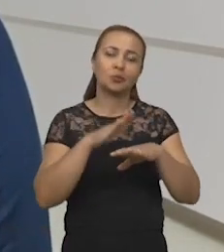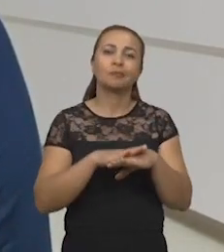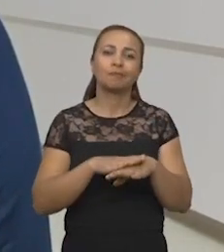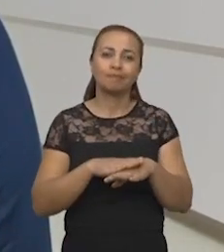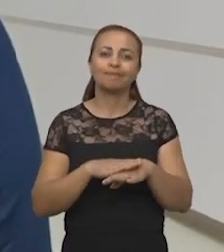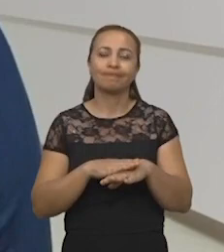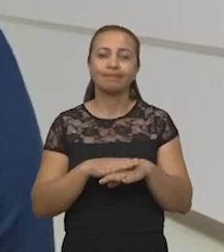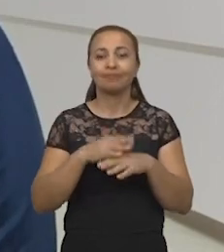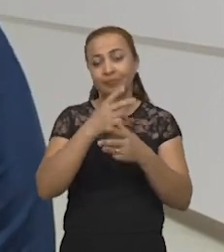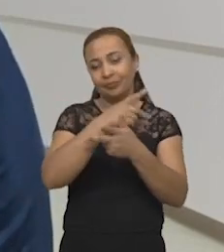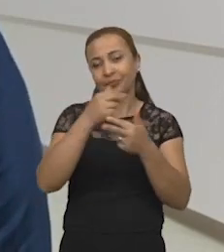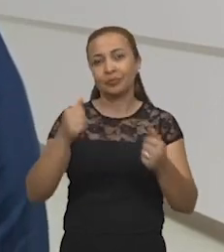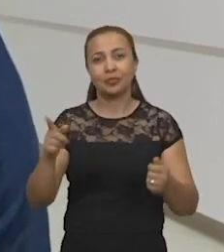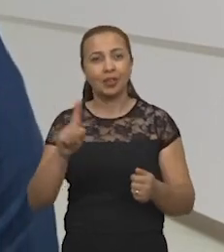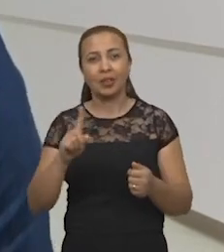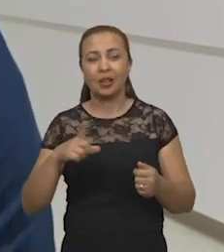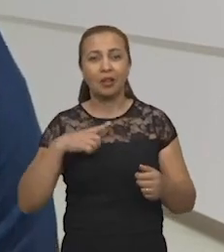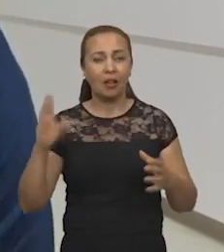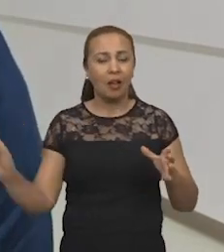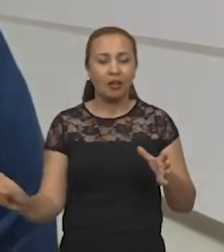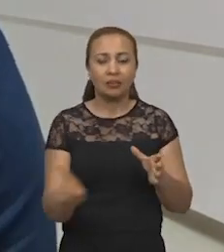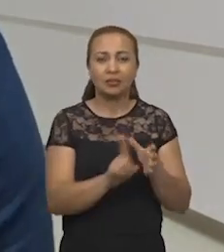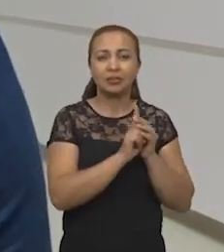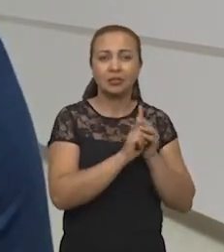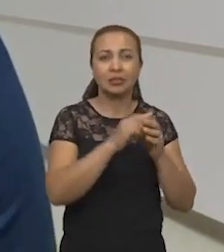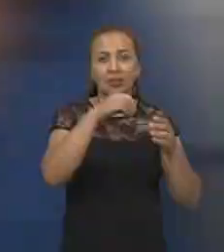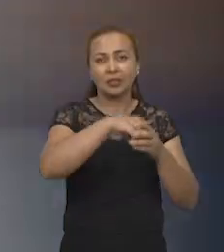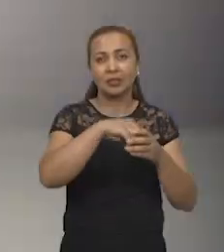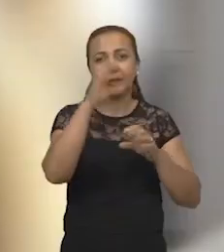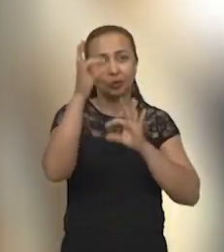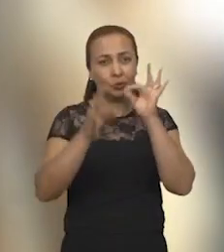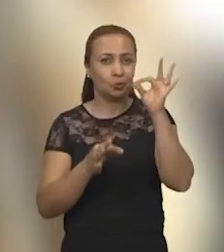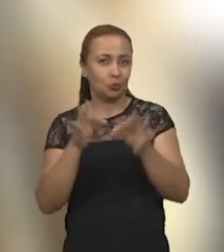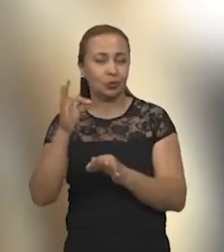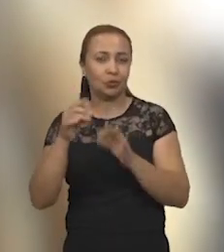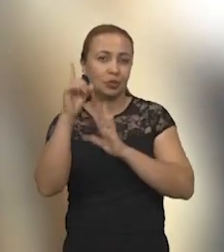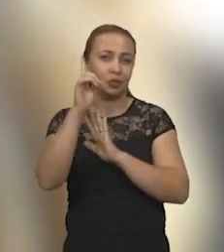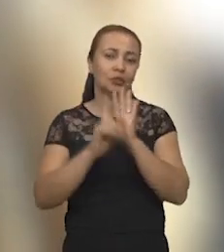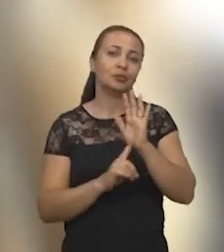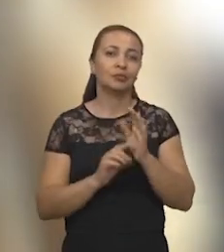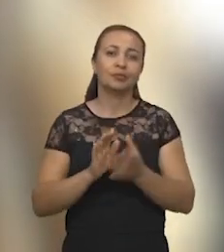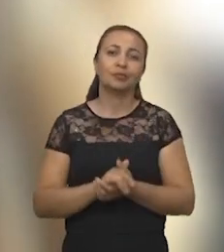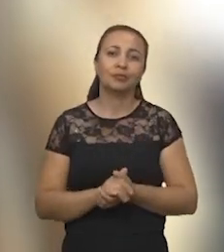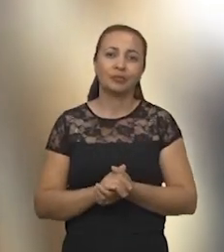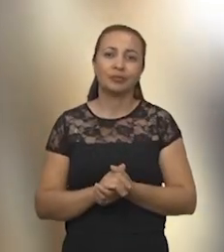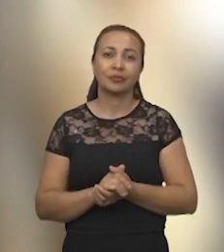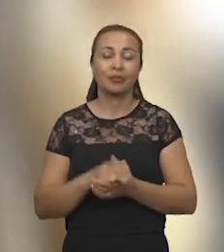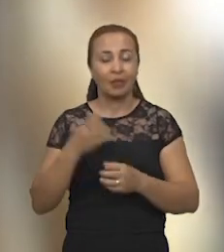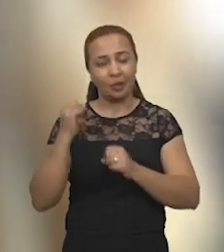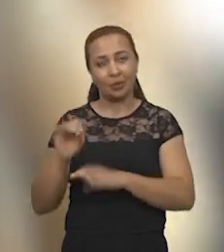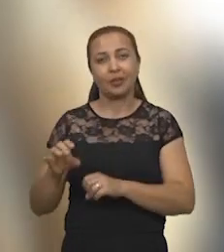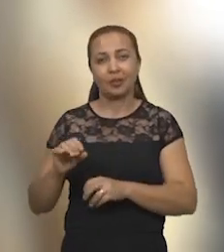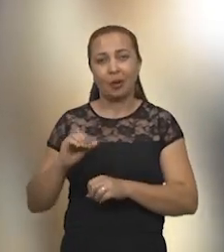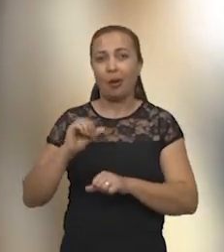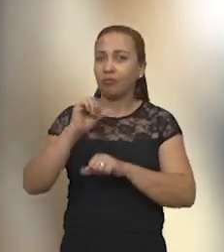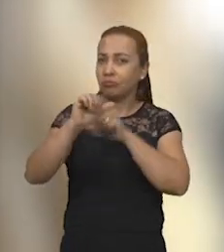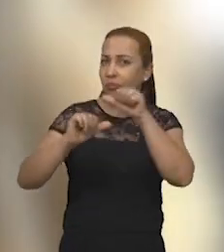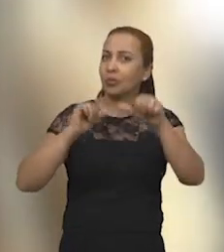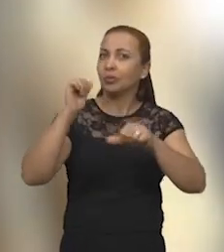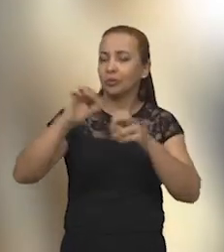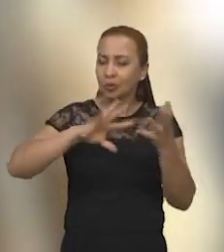muitas coisas que não estão inseridas no âmbito jurídico. Porque a educação é o motor transformador do mundo, né?